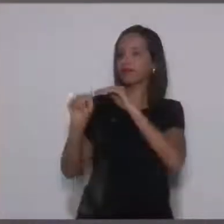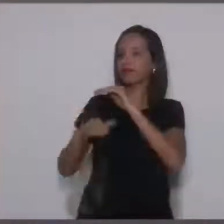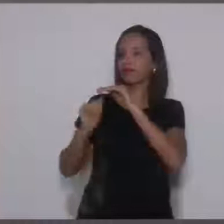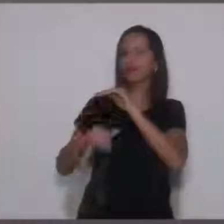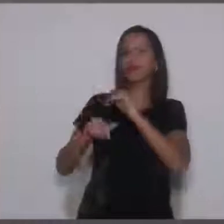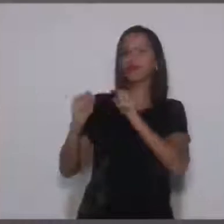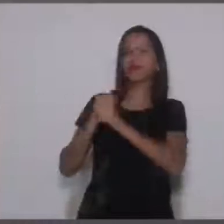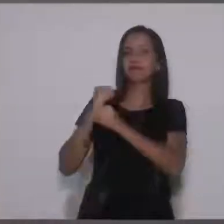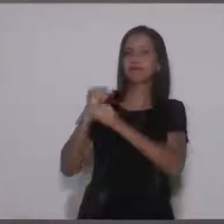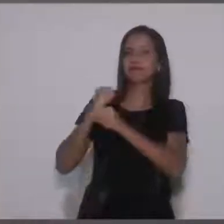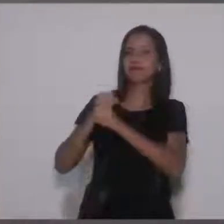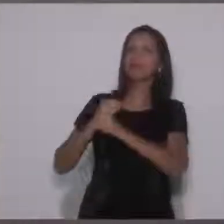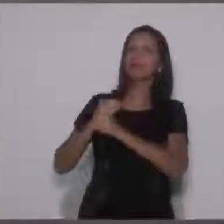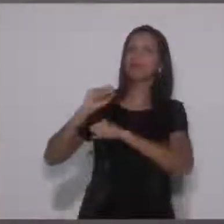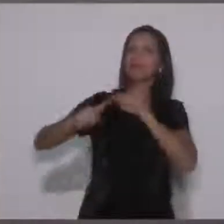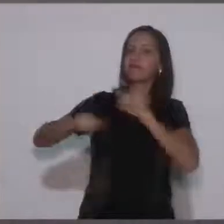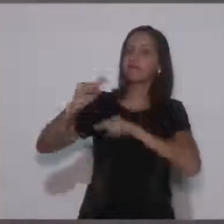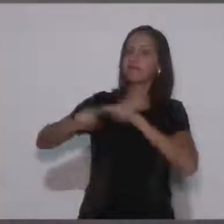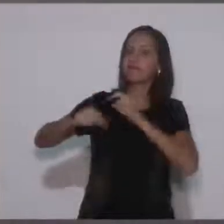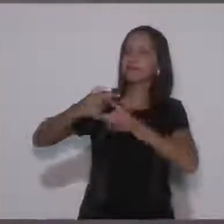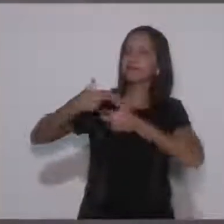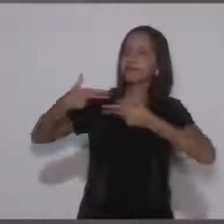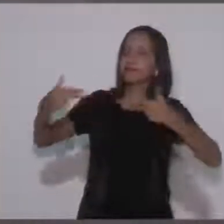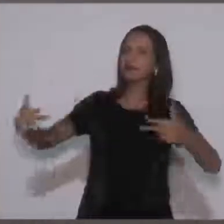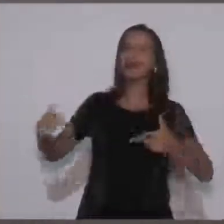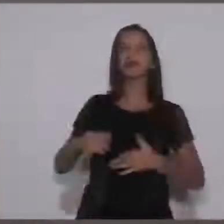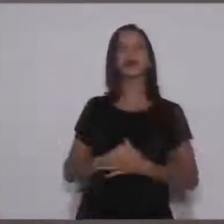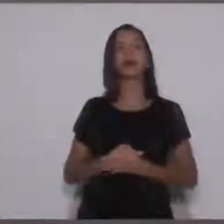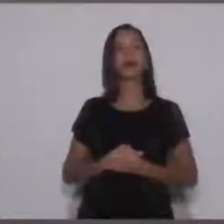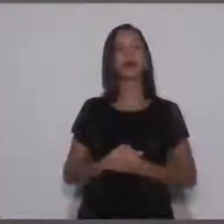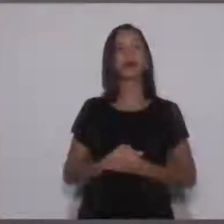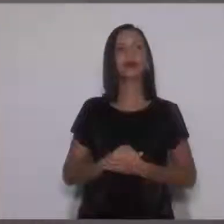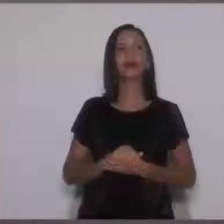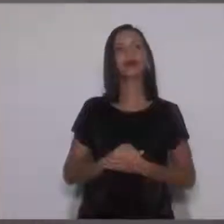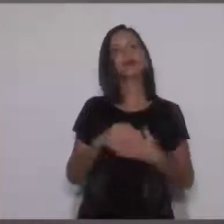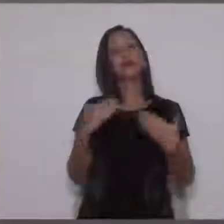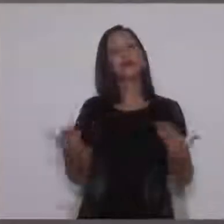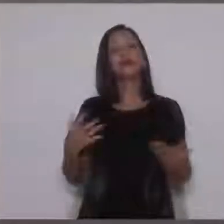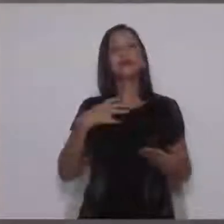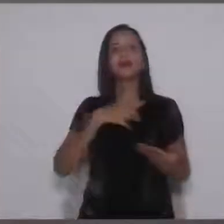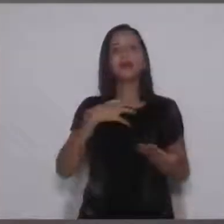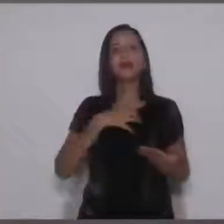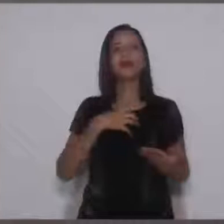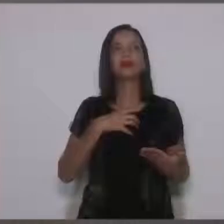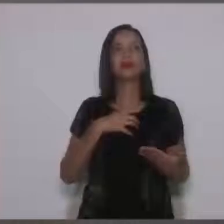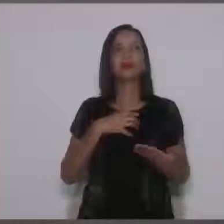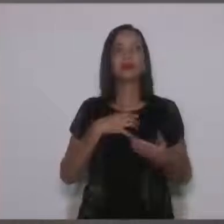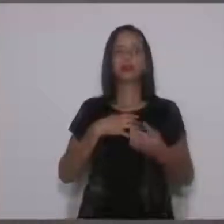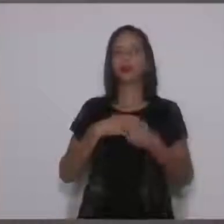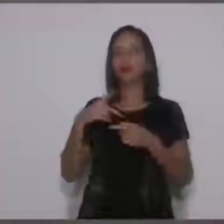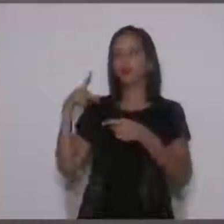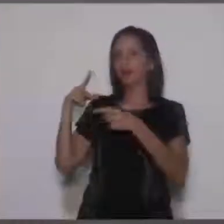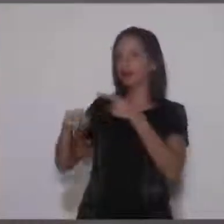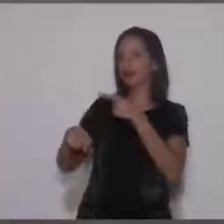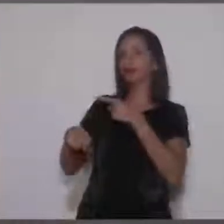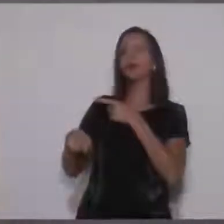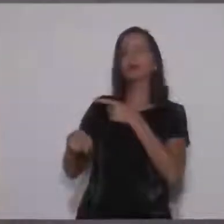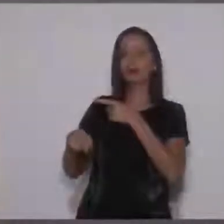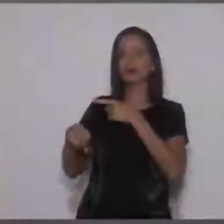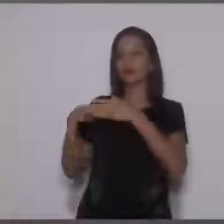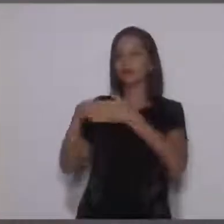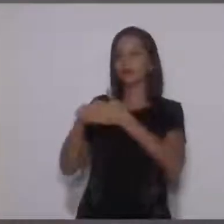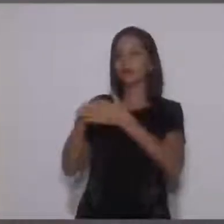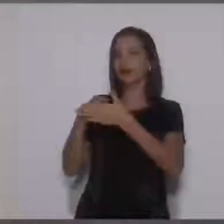NERTS, de material de construção civil. E pelo fato disso estar interditado, entre aspas, porque a